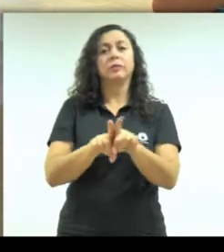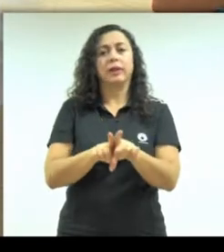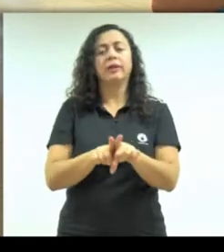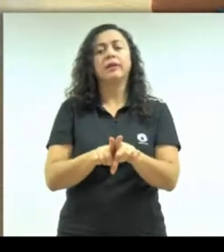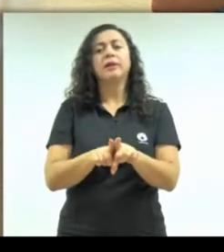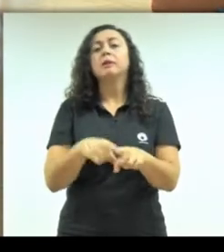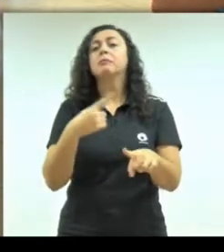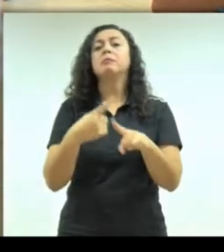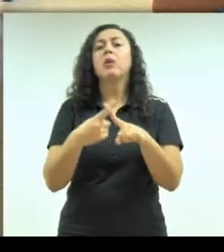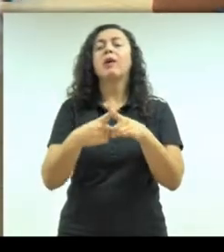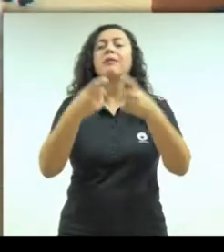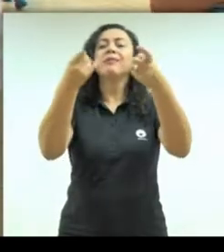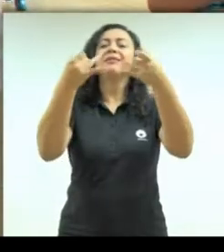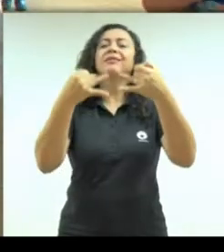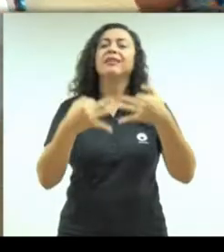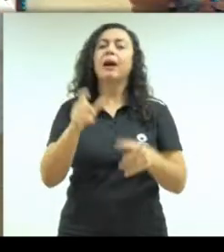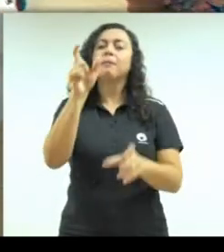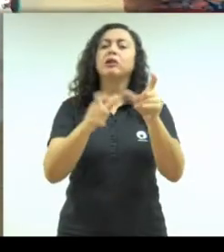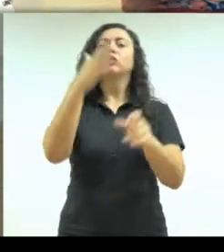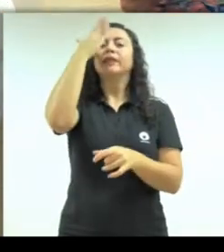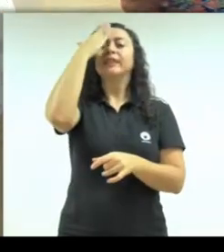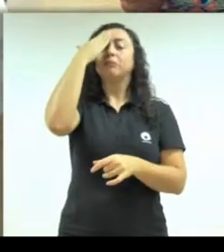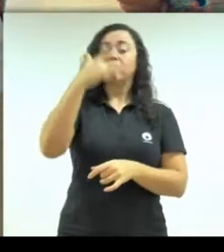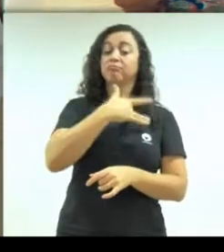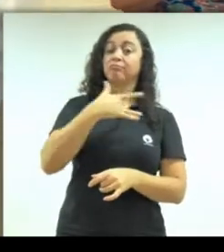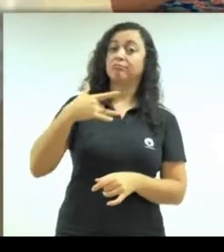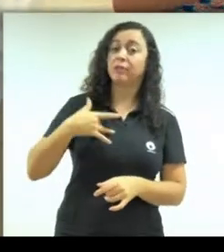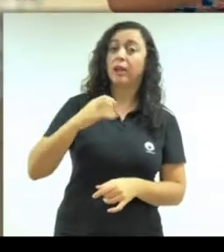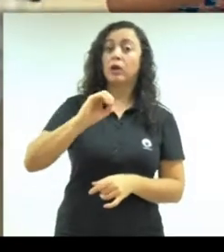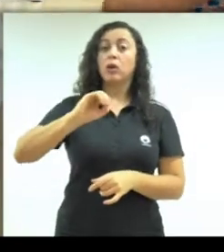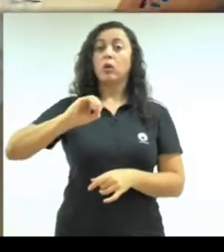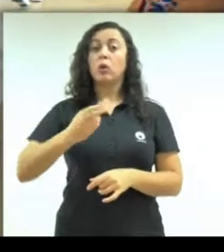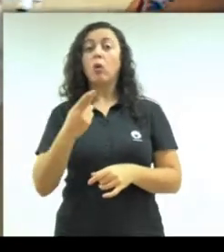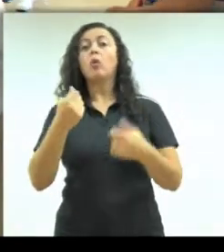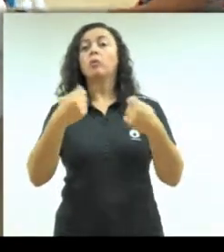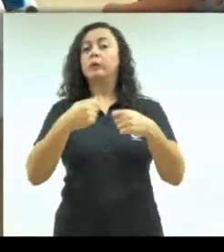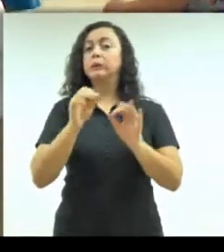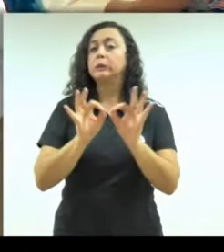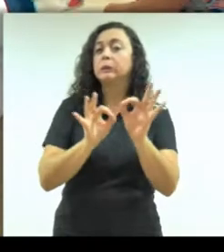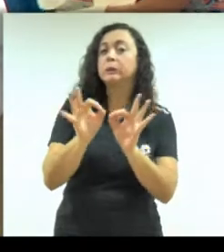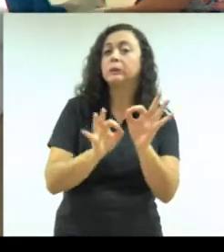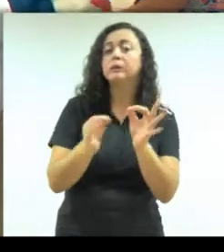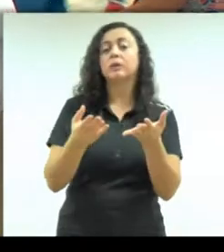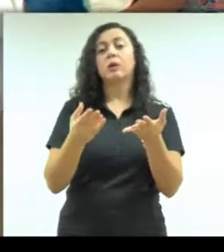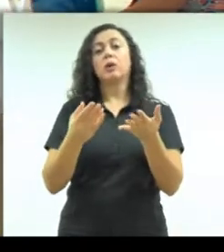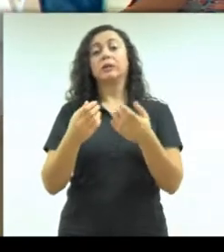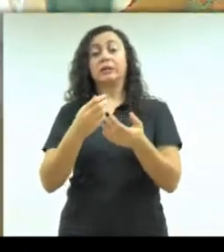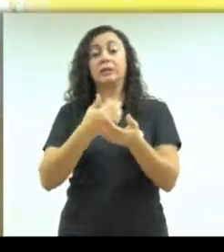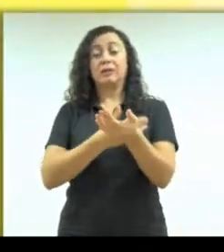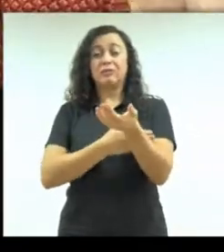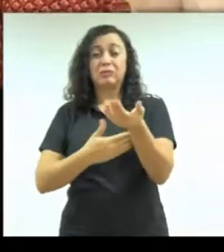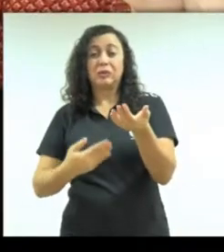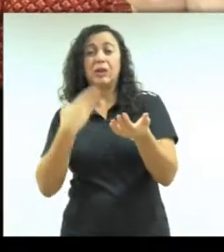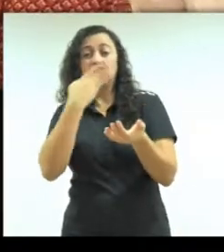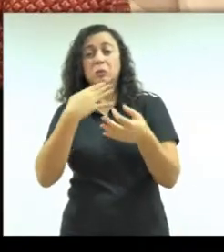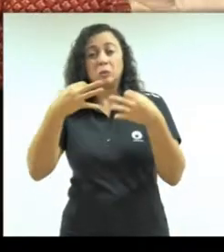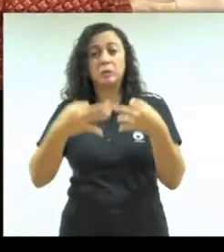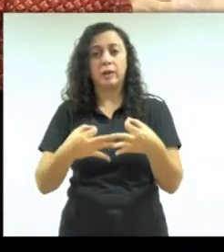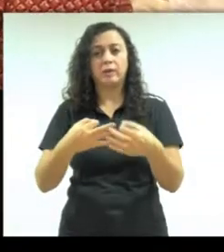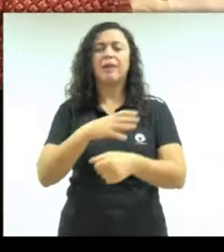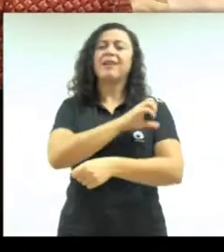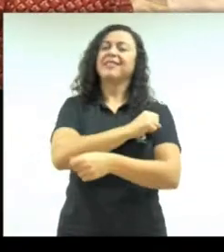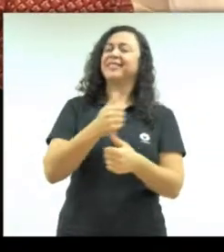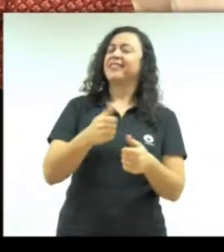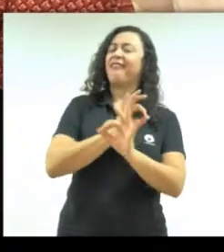para que a pessoa saiba se está tudo ok, se está com a pressão correta, se está com a glicemia correta. A pressão está